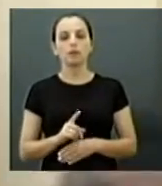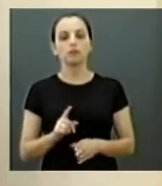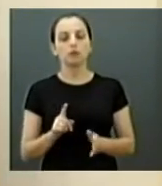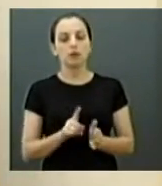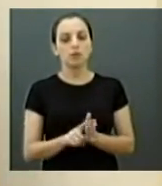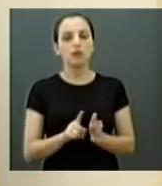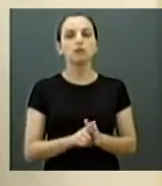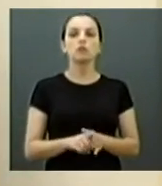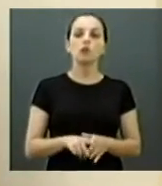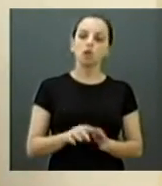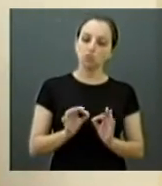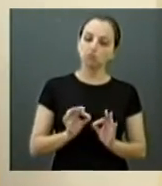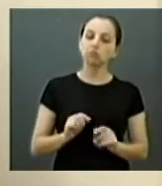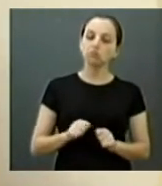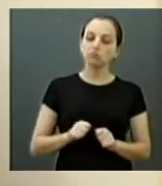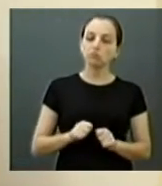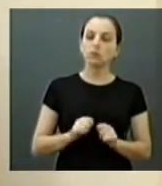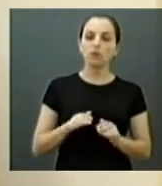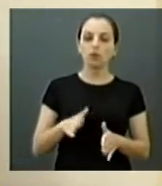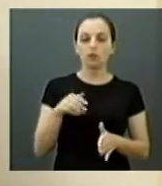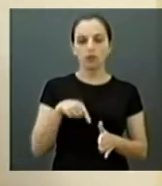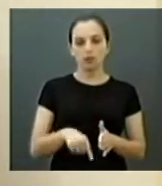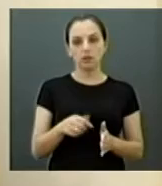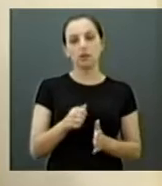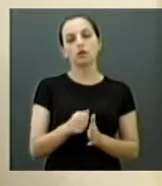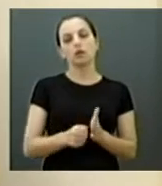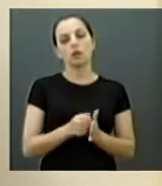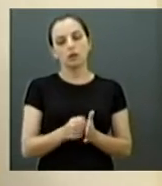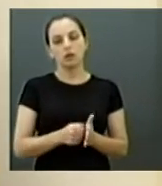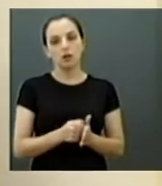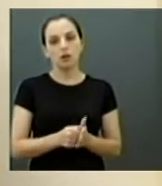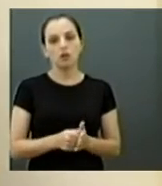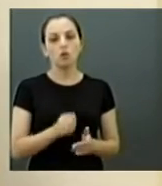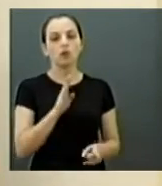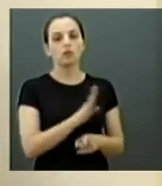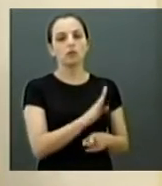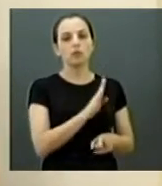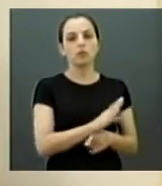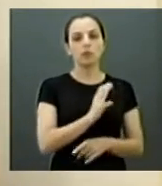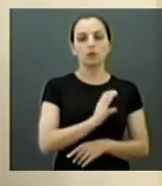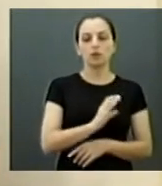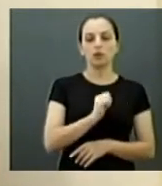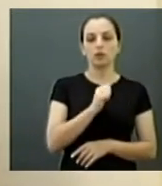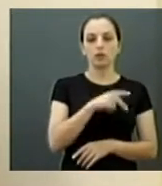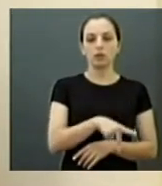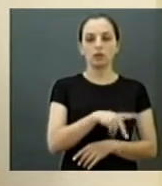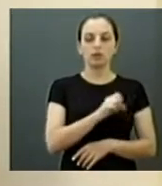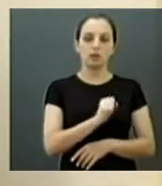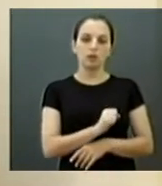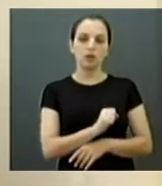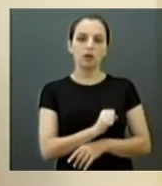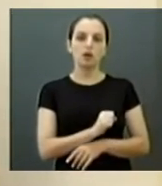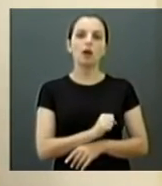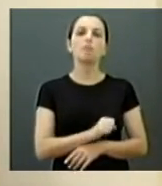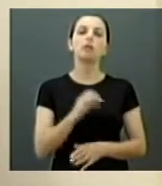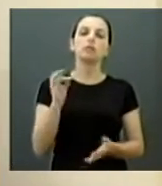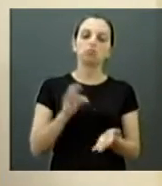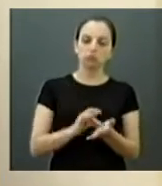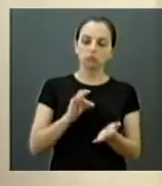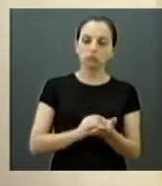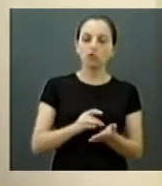feito aqui na cidade, e que é verdade que o atendimento precário do CAPS-AD, que falta psiquiatra, que falta